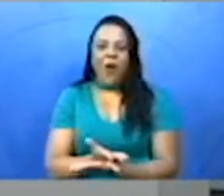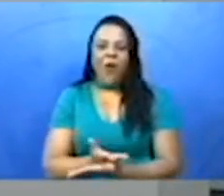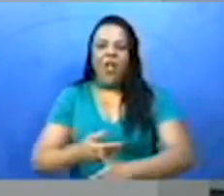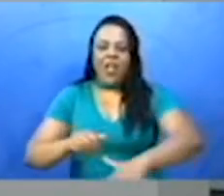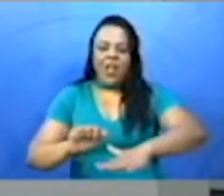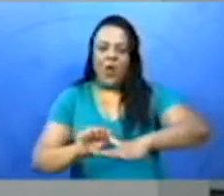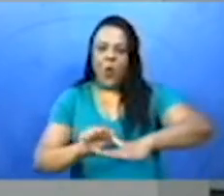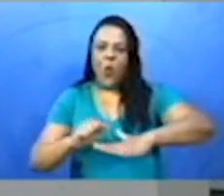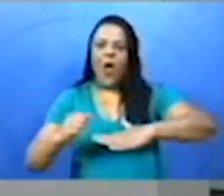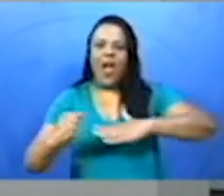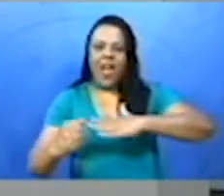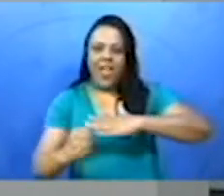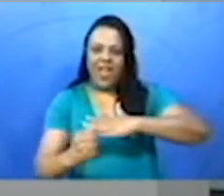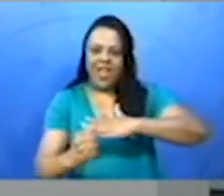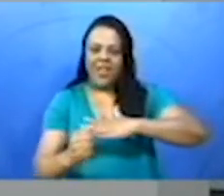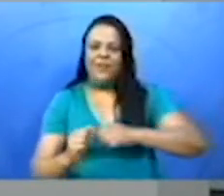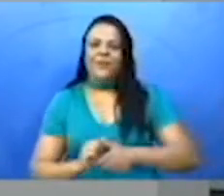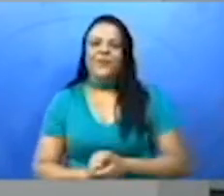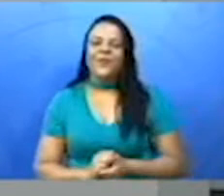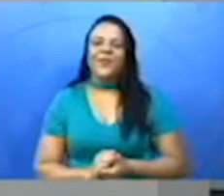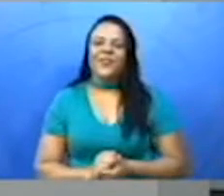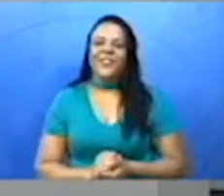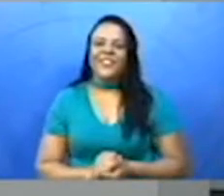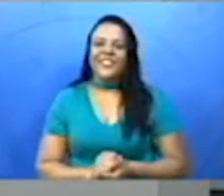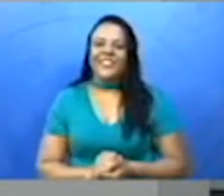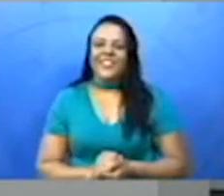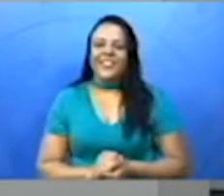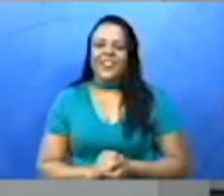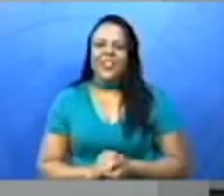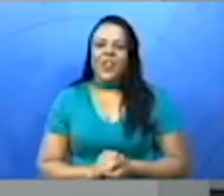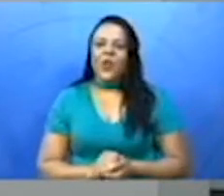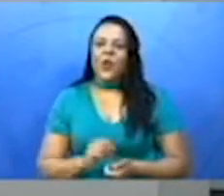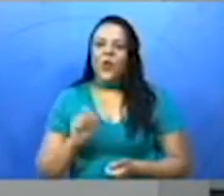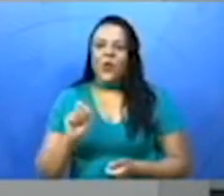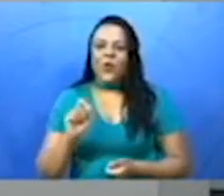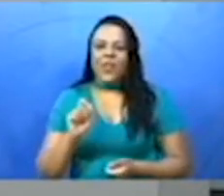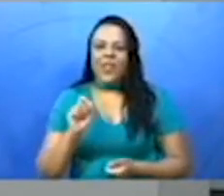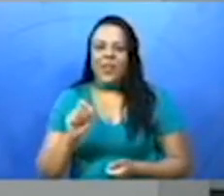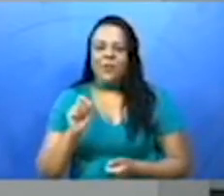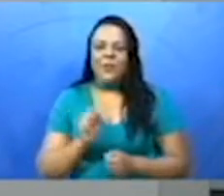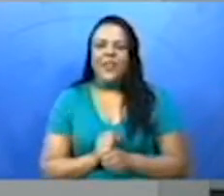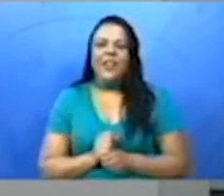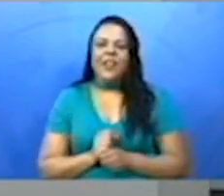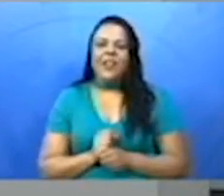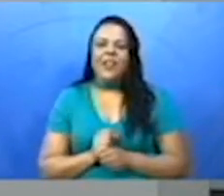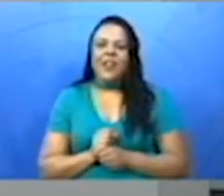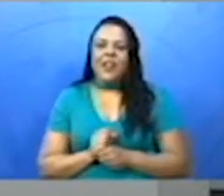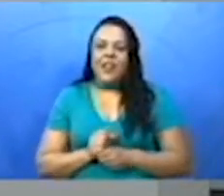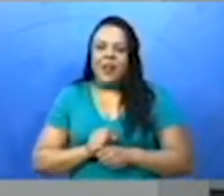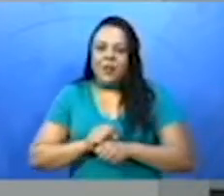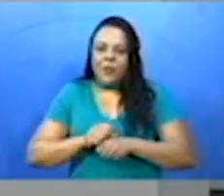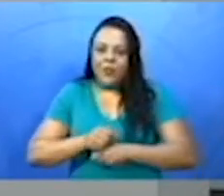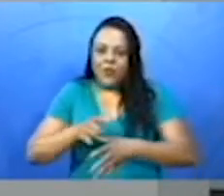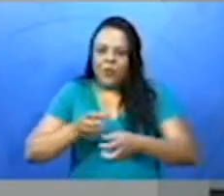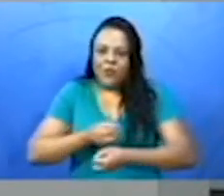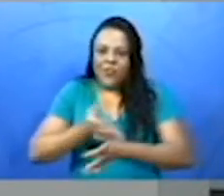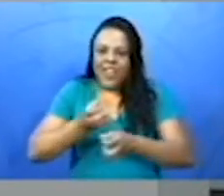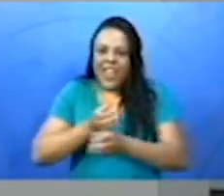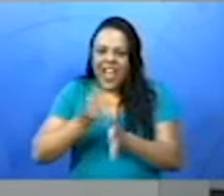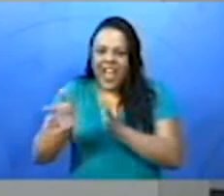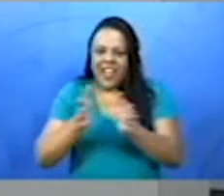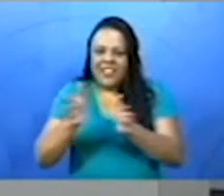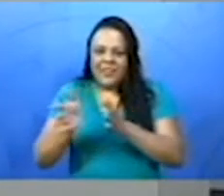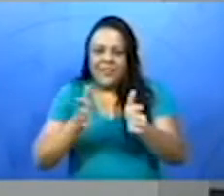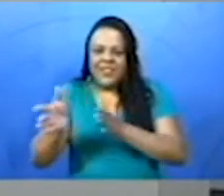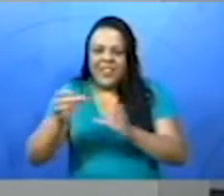Educacional Especializado, o AEE, para promover a acessibilidade dos conteúdos estudados dessa